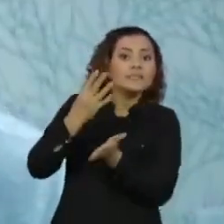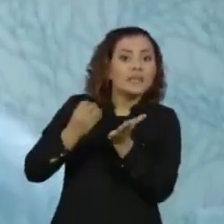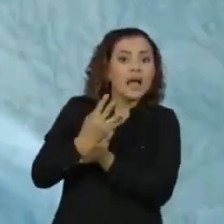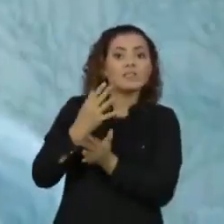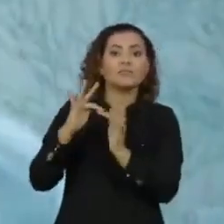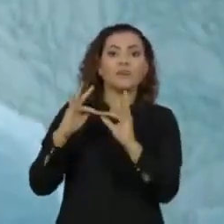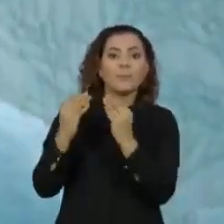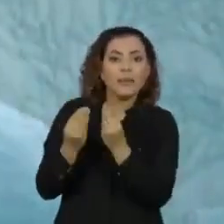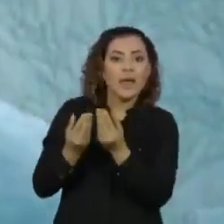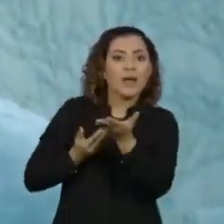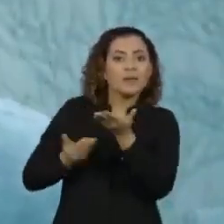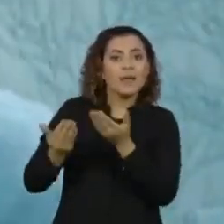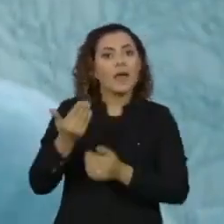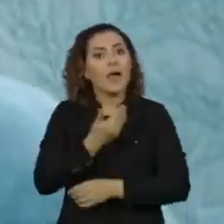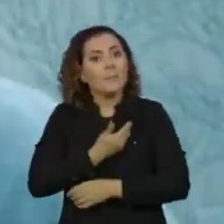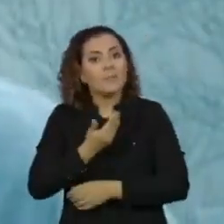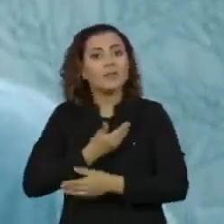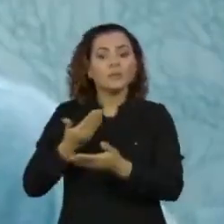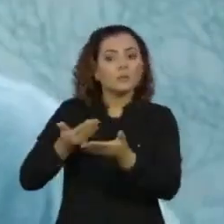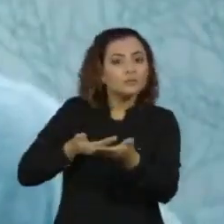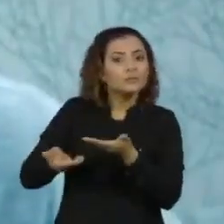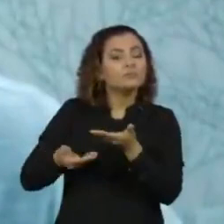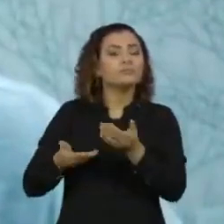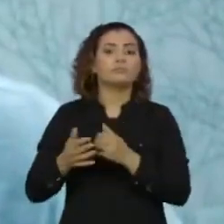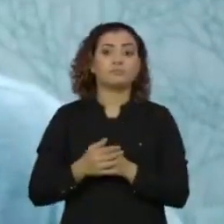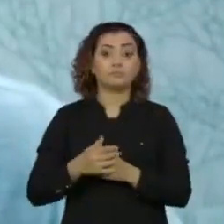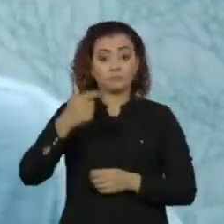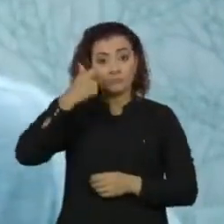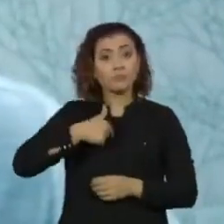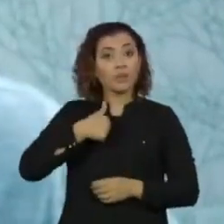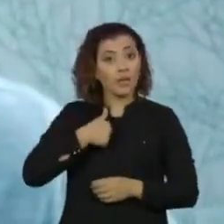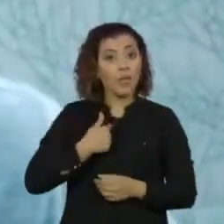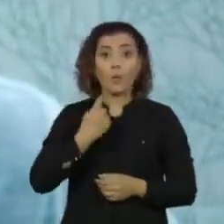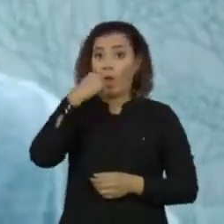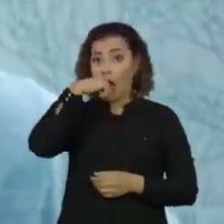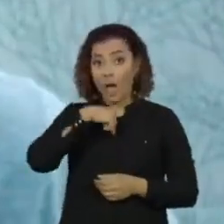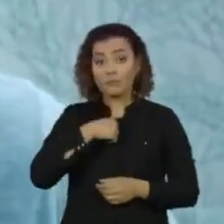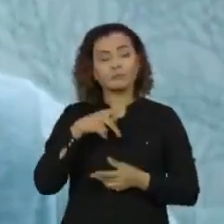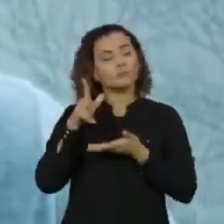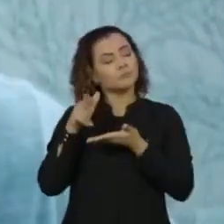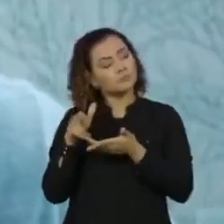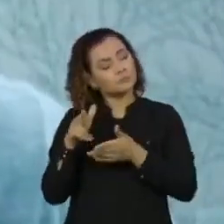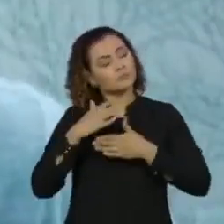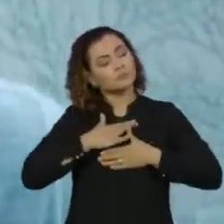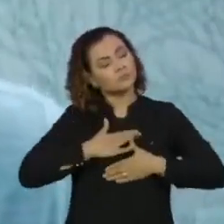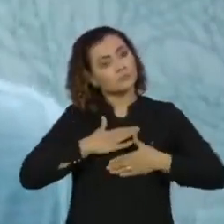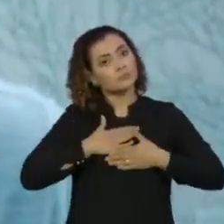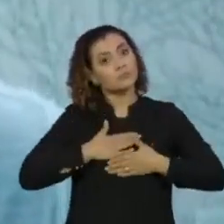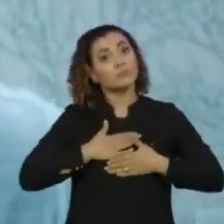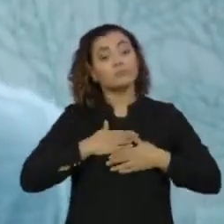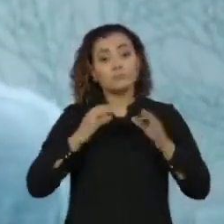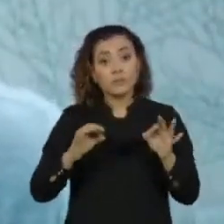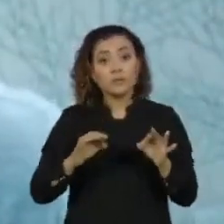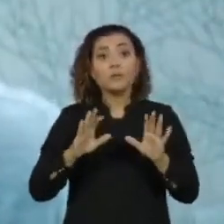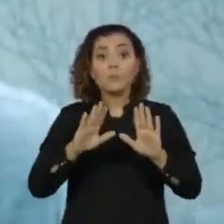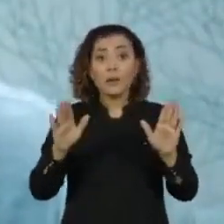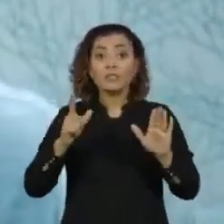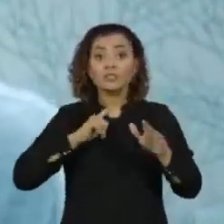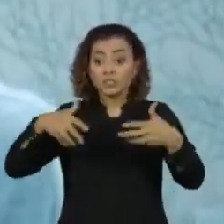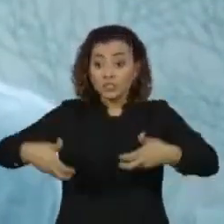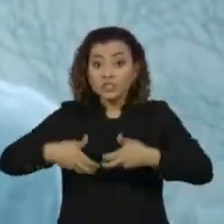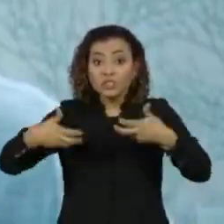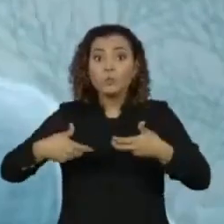dos meus familiares, dos meus amigos. Mesmo eu tendo uma sedação, uma sedação muito forte, eu respondia aos